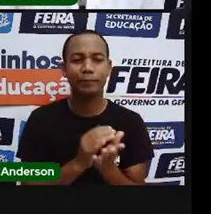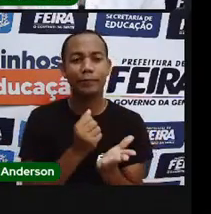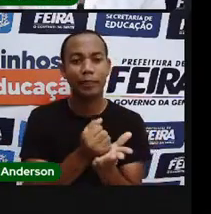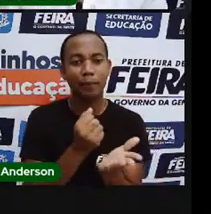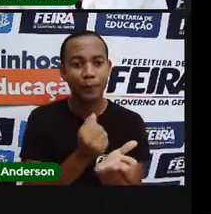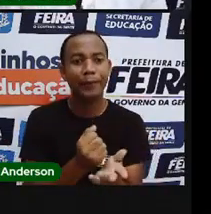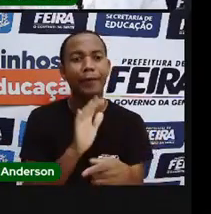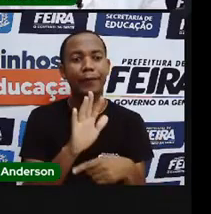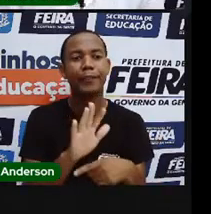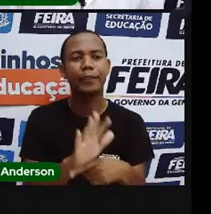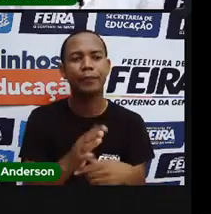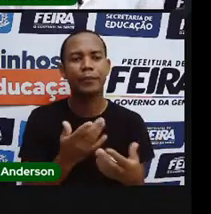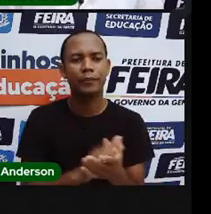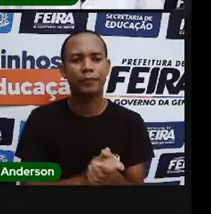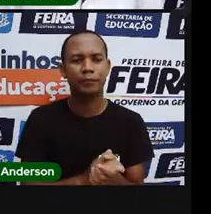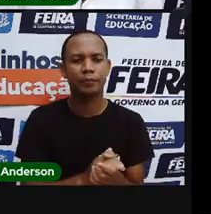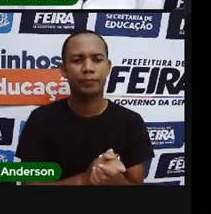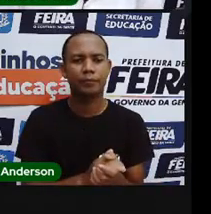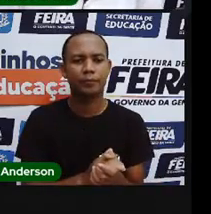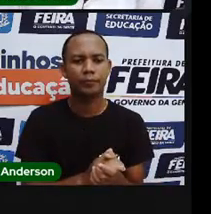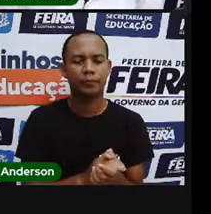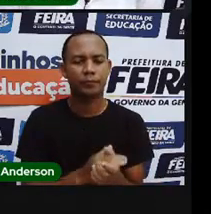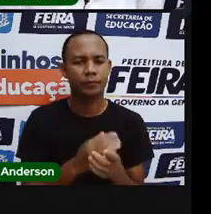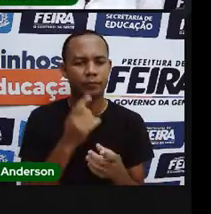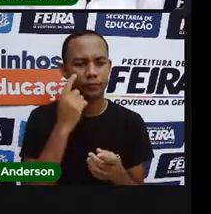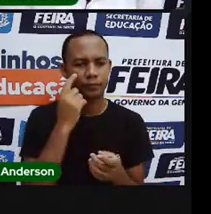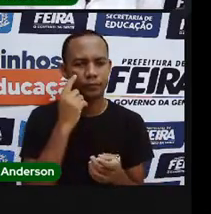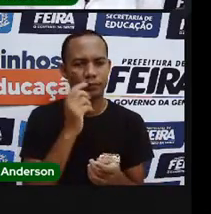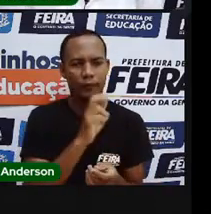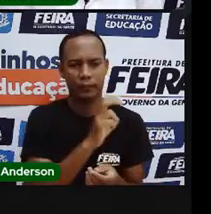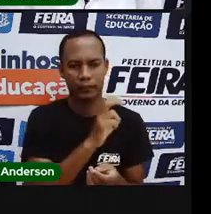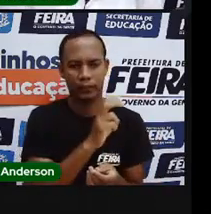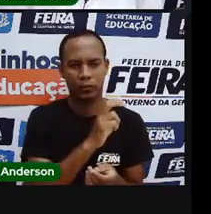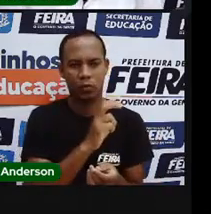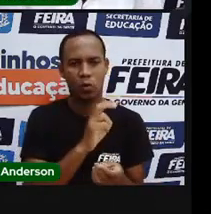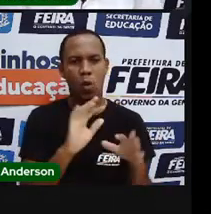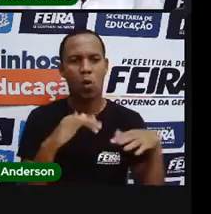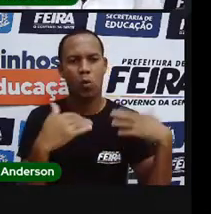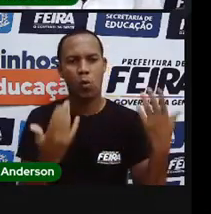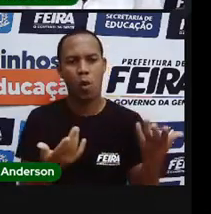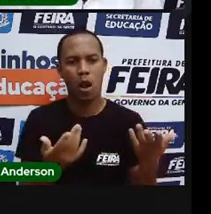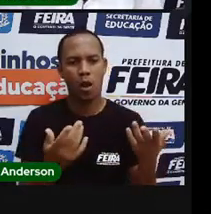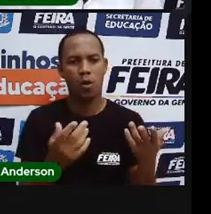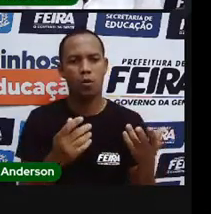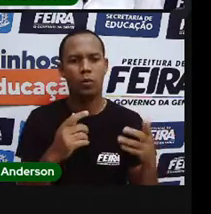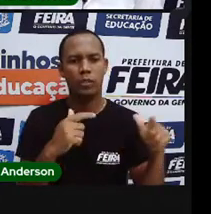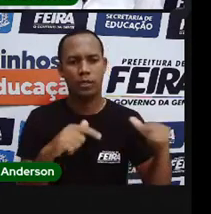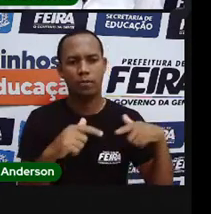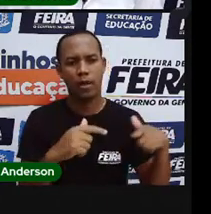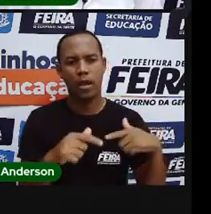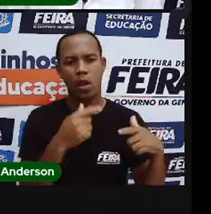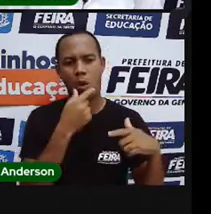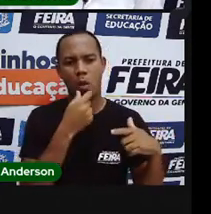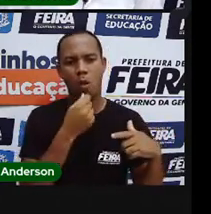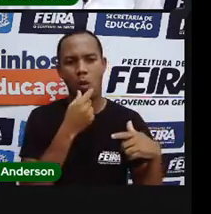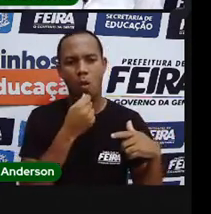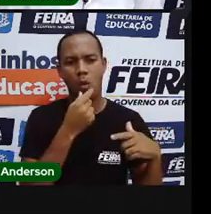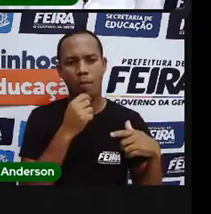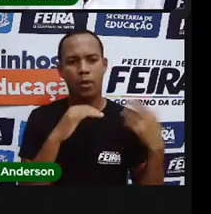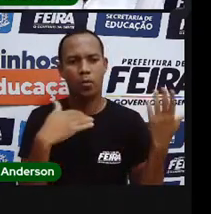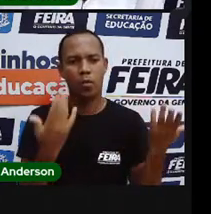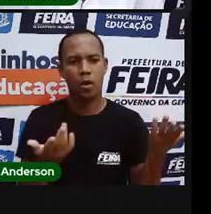E qual a profissão do homem que estava rindo a rua na questão 5? Marque com o X A alternativa